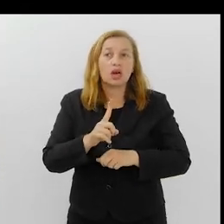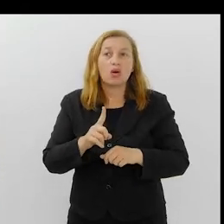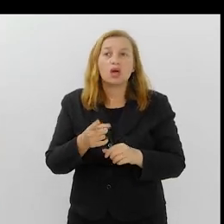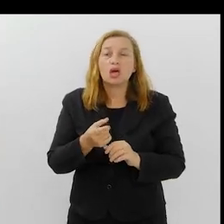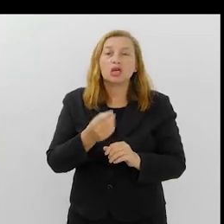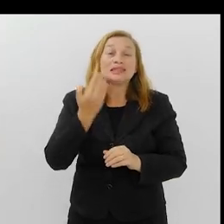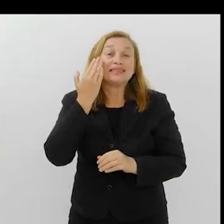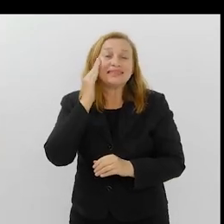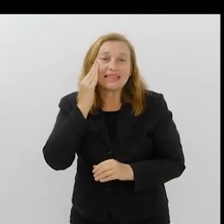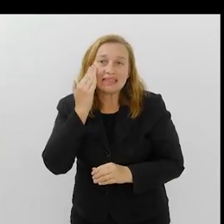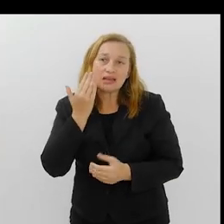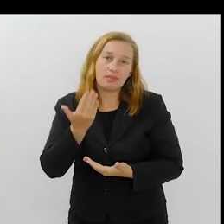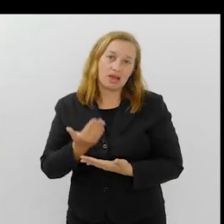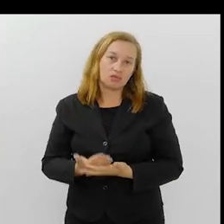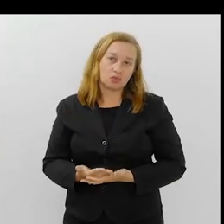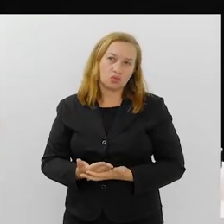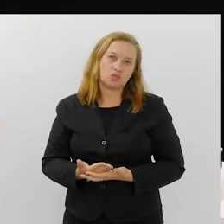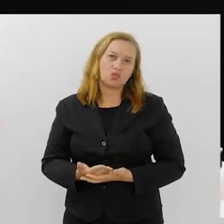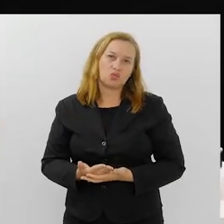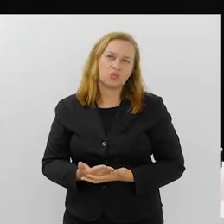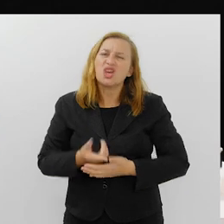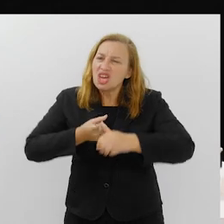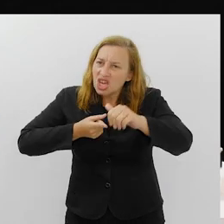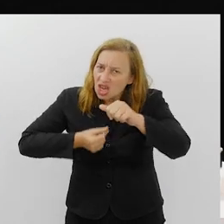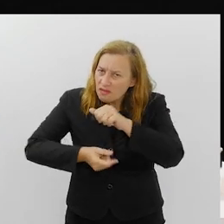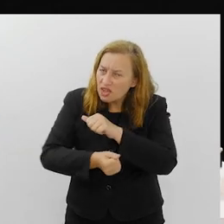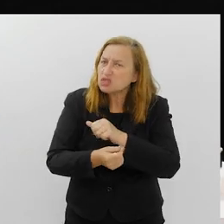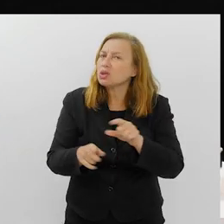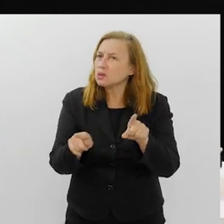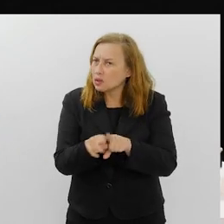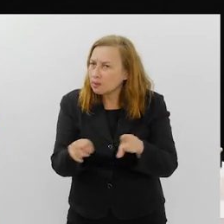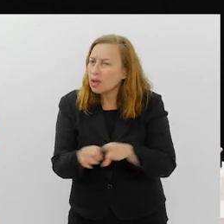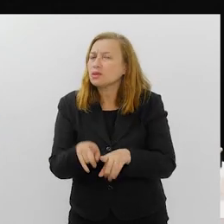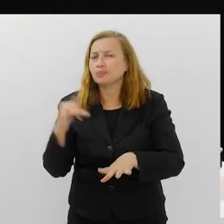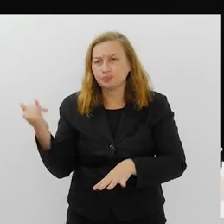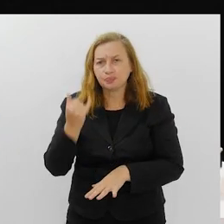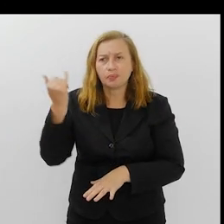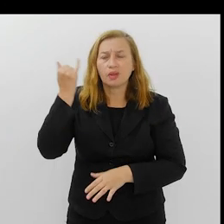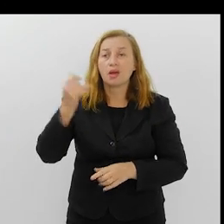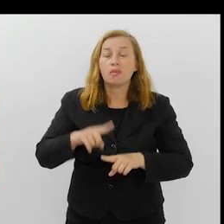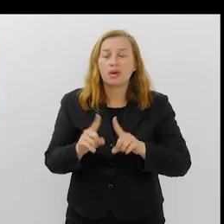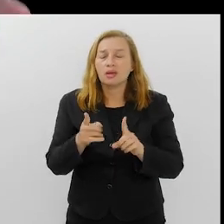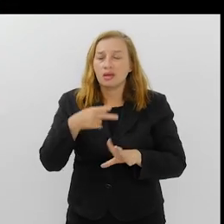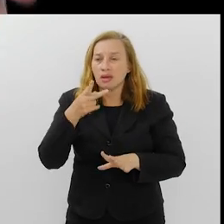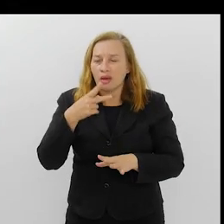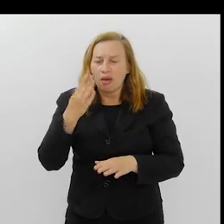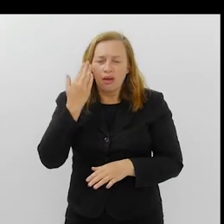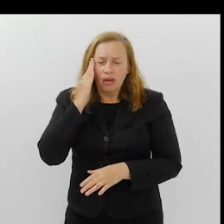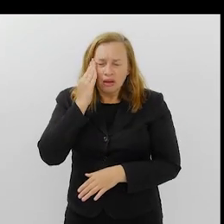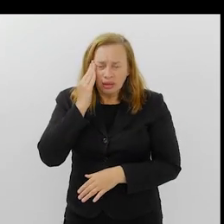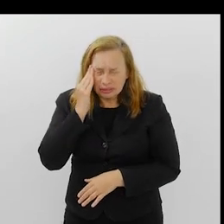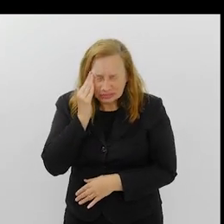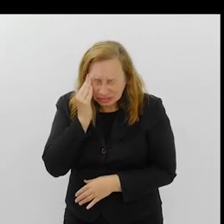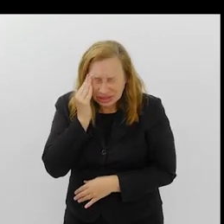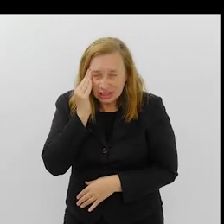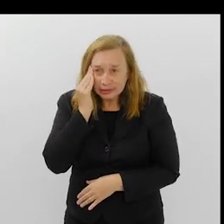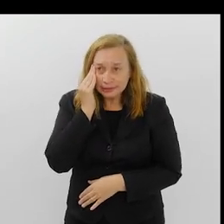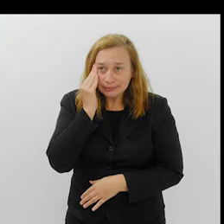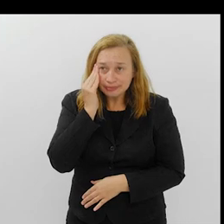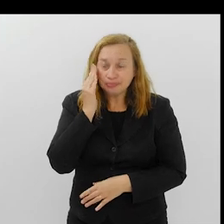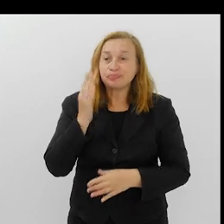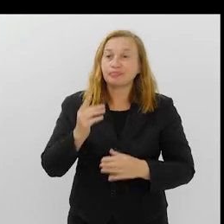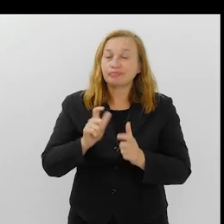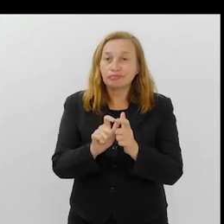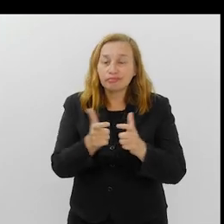não. É de compreensão daquilo. Investimento também é importante. Mas eu digo de compreensão do que é essa